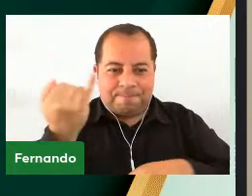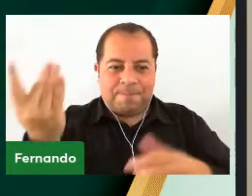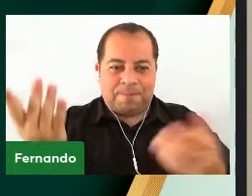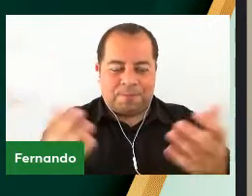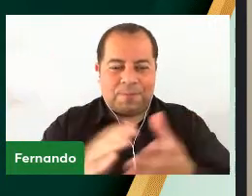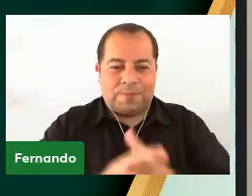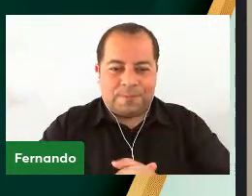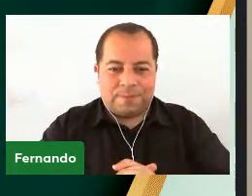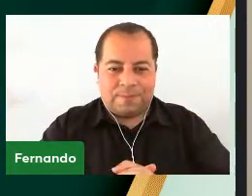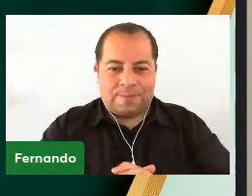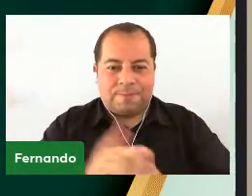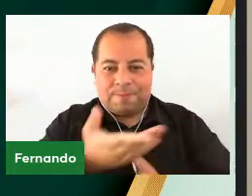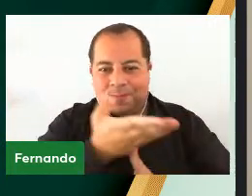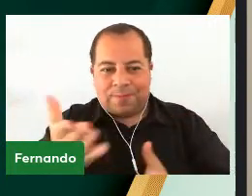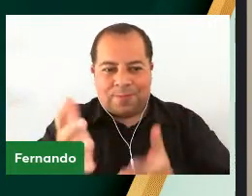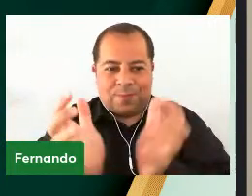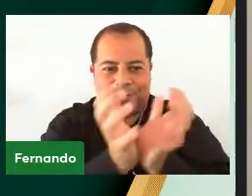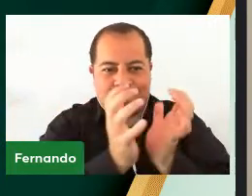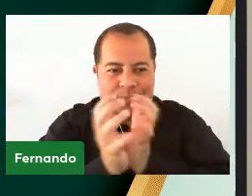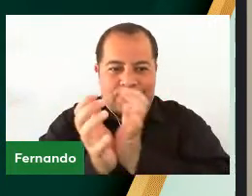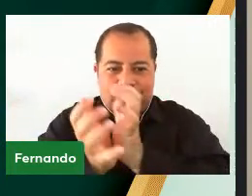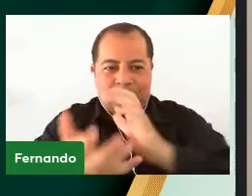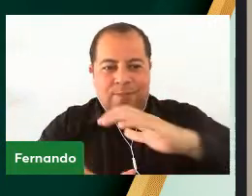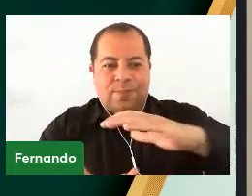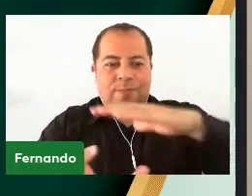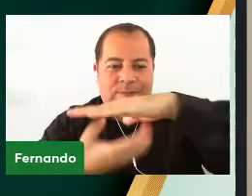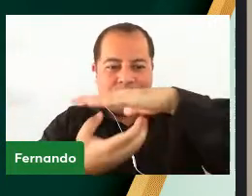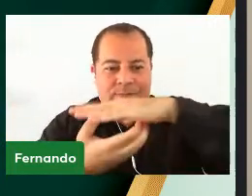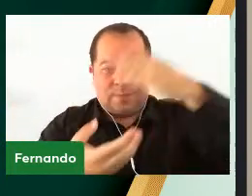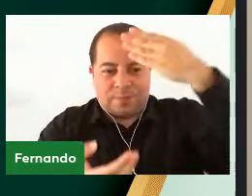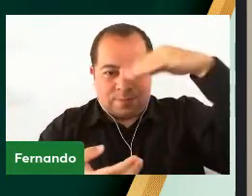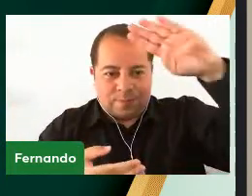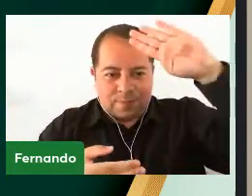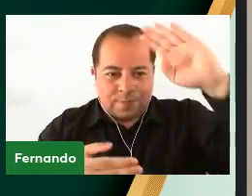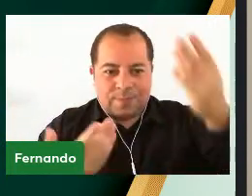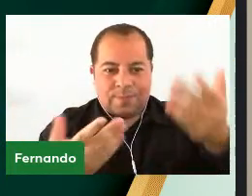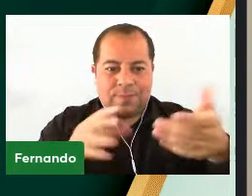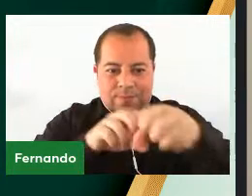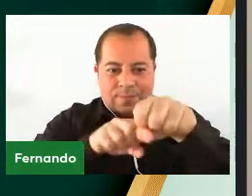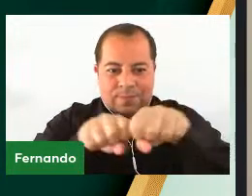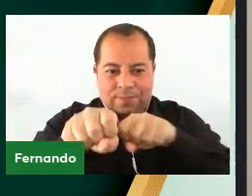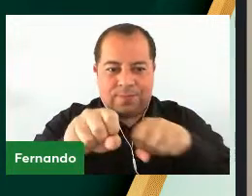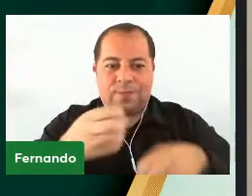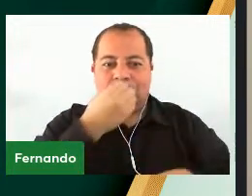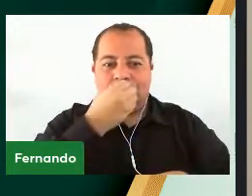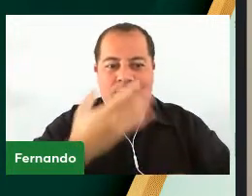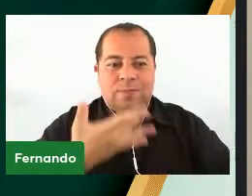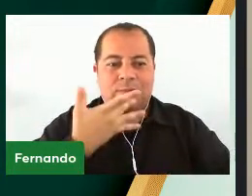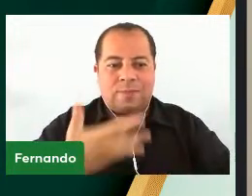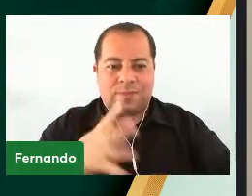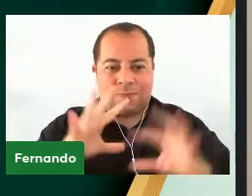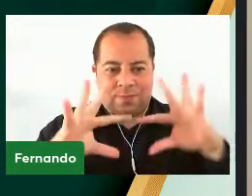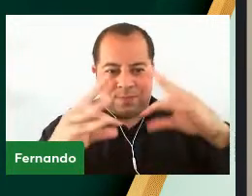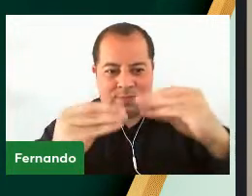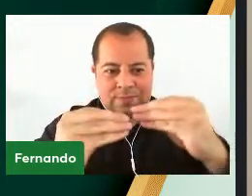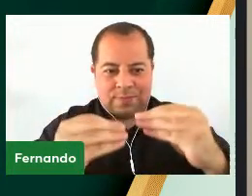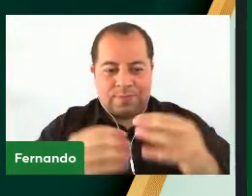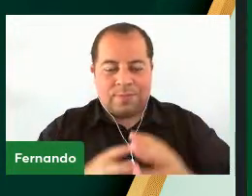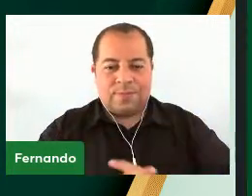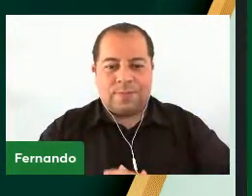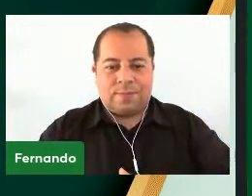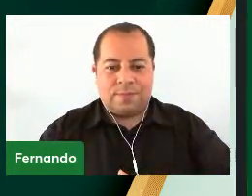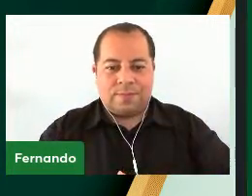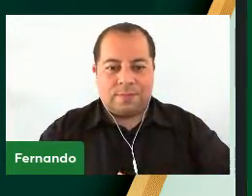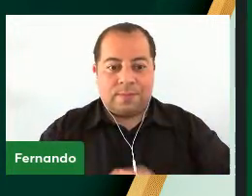essa mesa com os colegas do Campus Uruguaiana, essa sessão solene de colação de grau. Uma boa tarde a todos. A